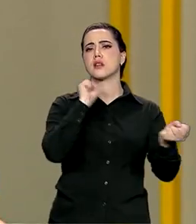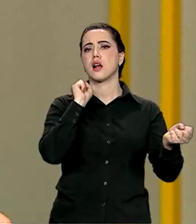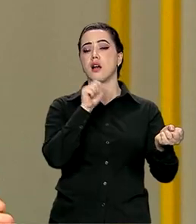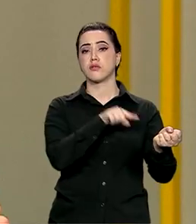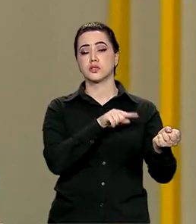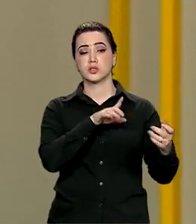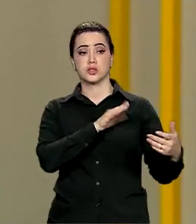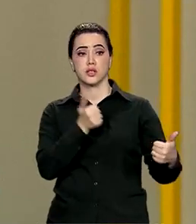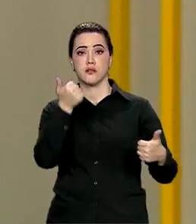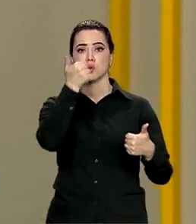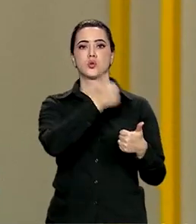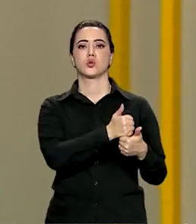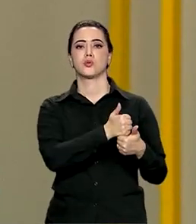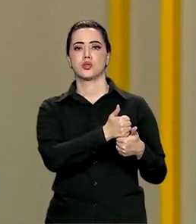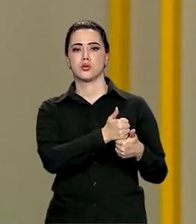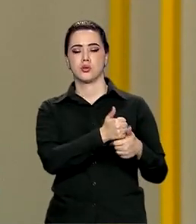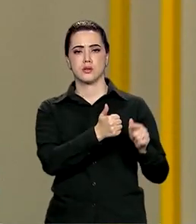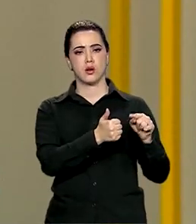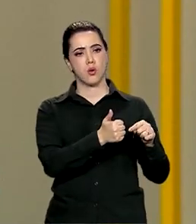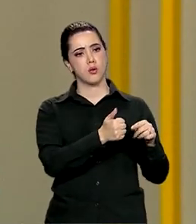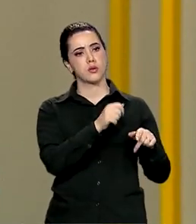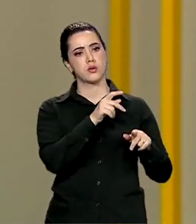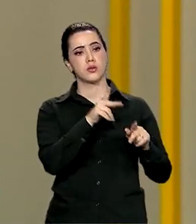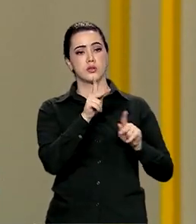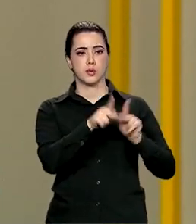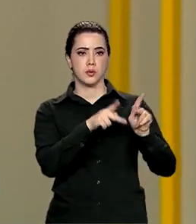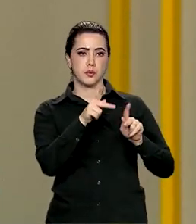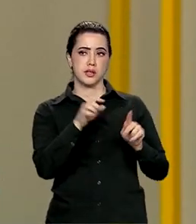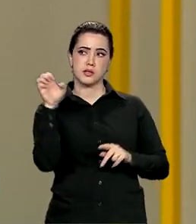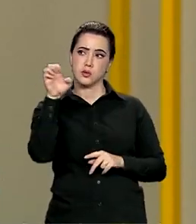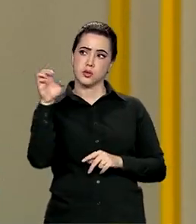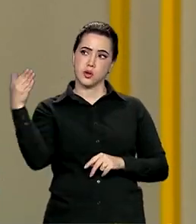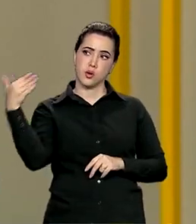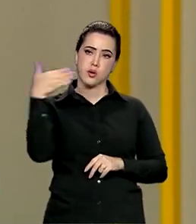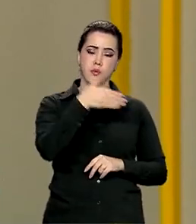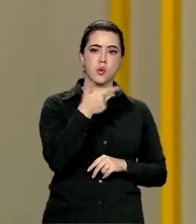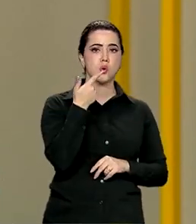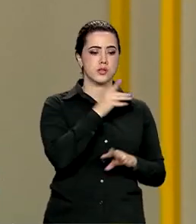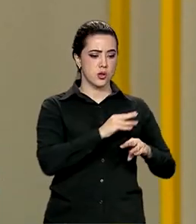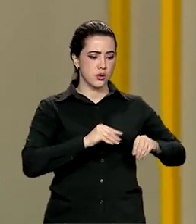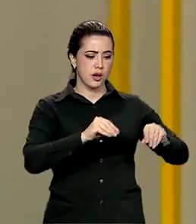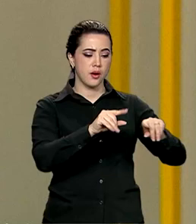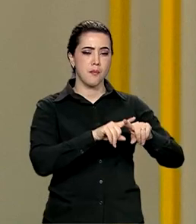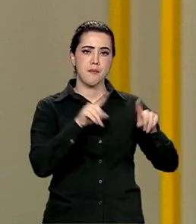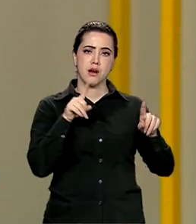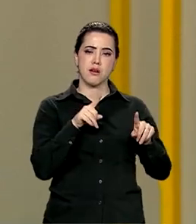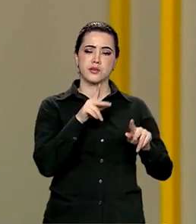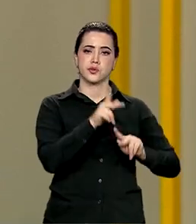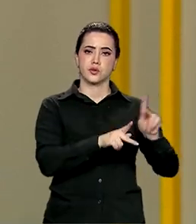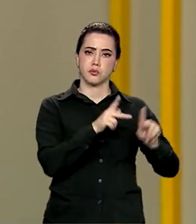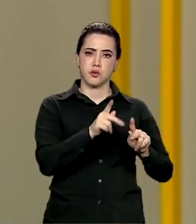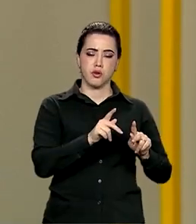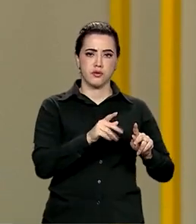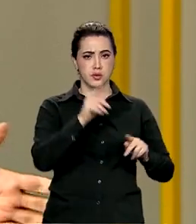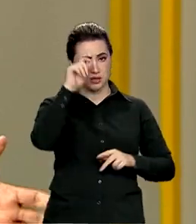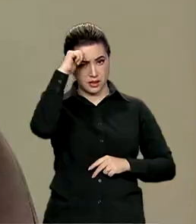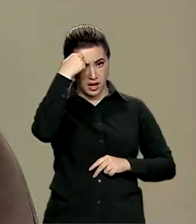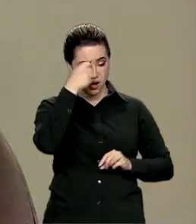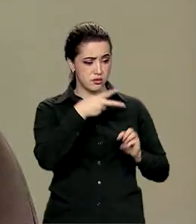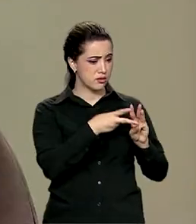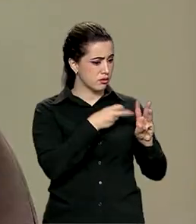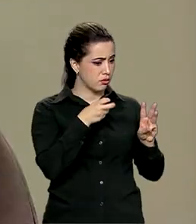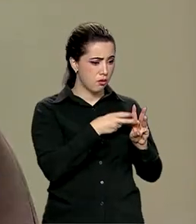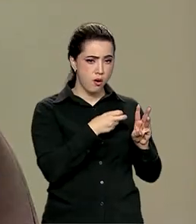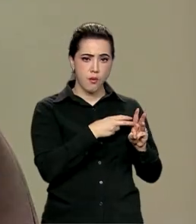substituição de mão de obra onde os povos europeus puderam acessar a terra enquanto os povos negros e indígenas ficaram